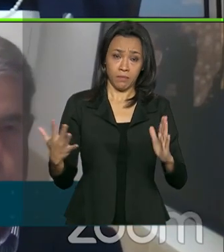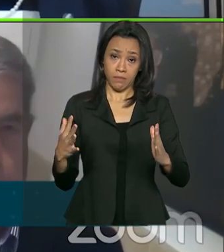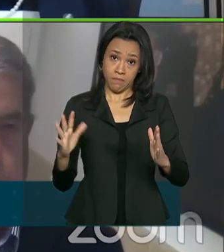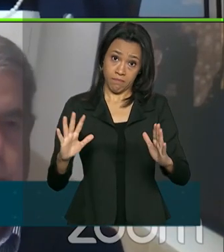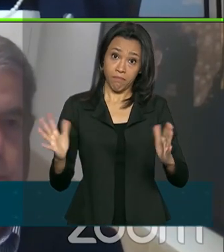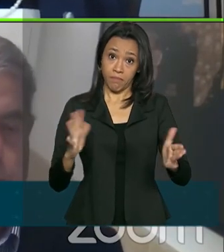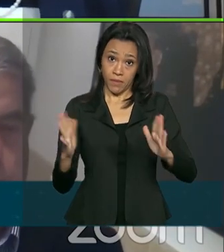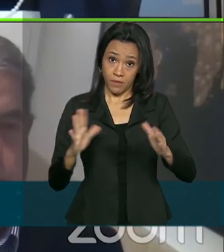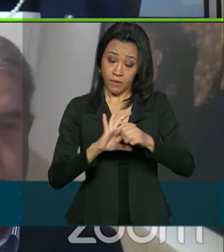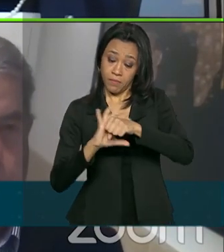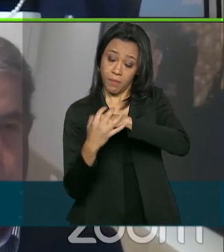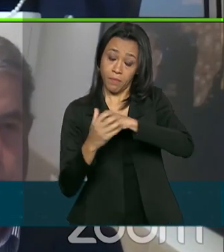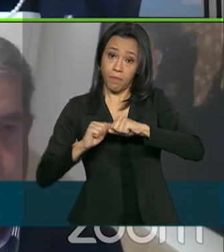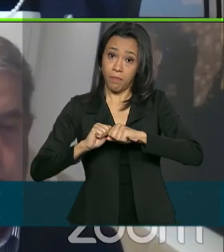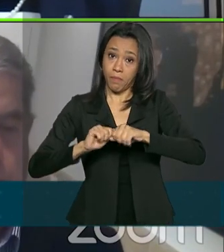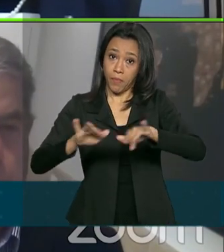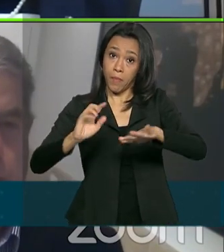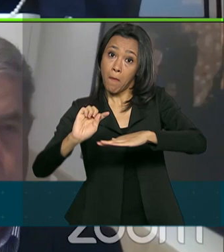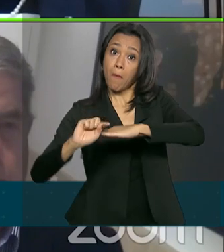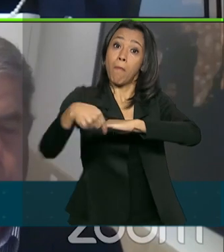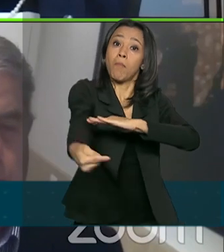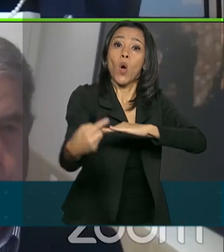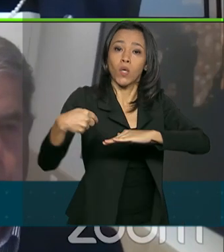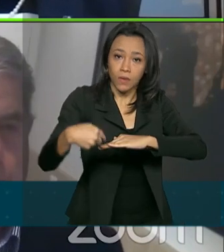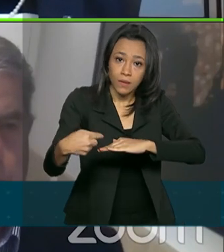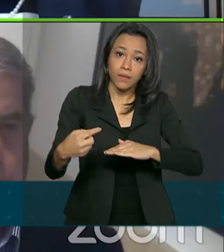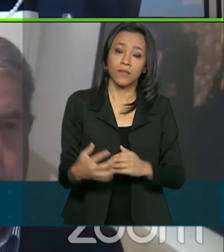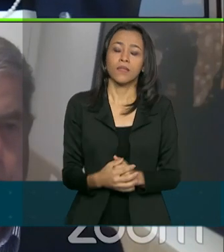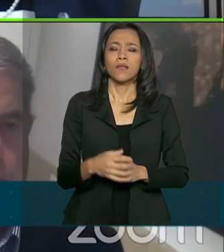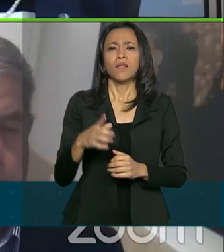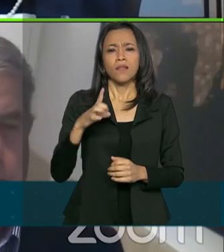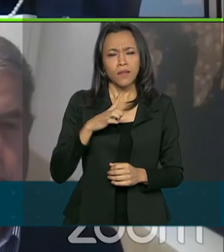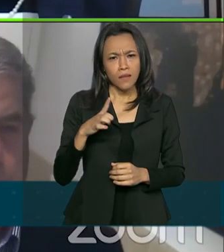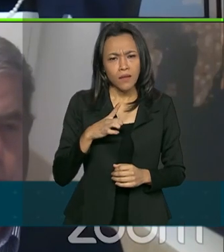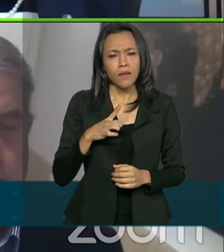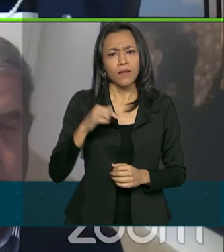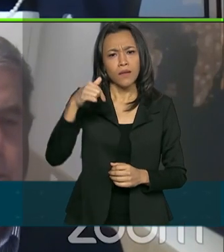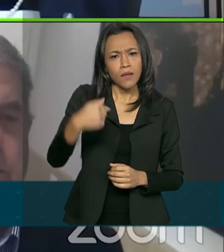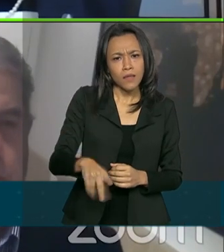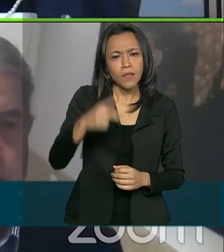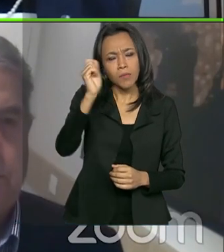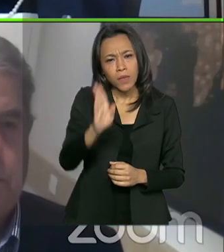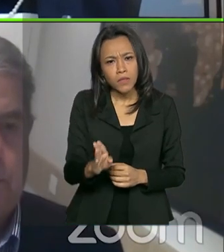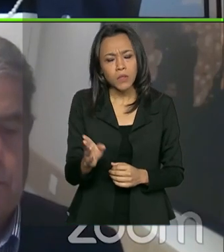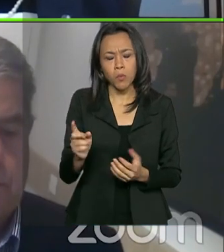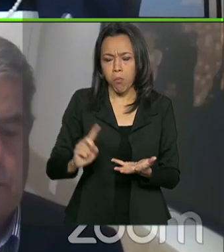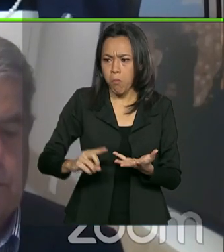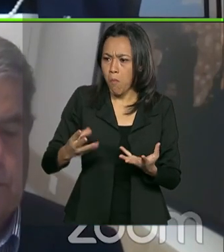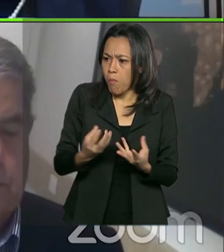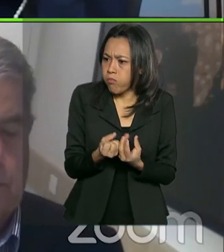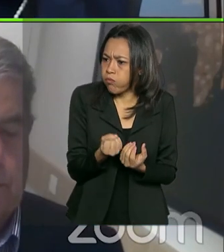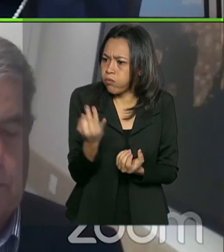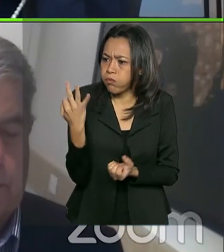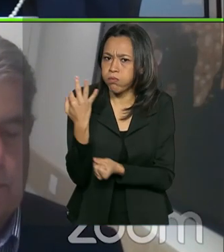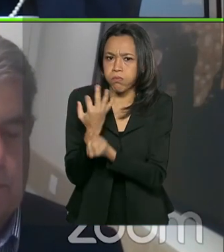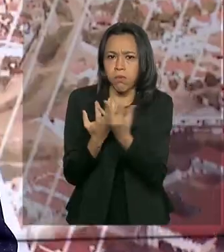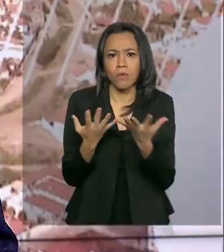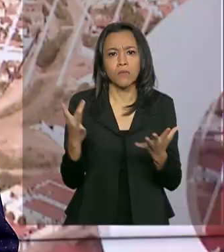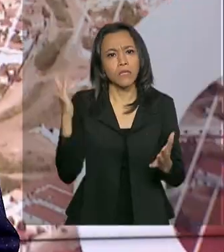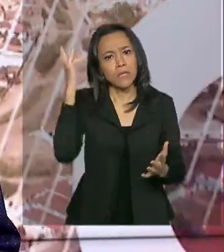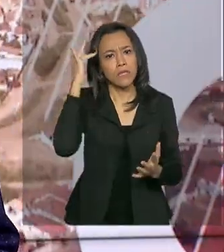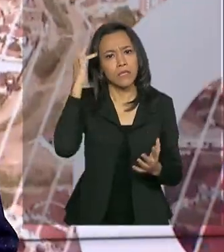tem alimentos, produz de maneira abundante e com muita qualidade.